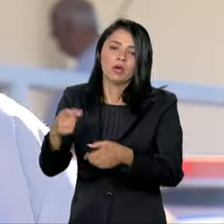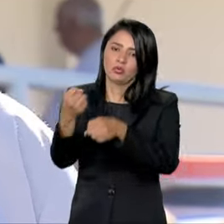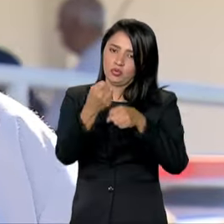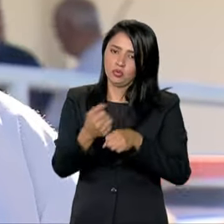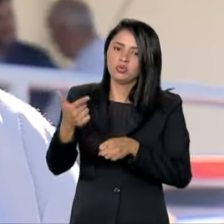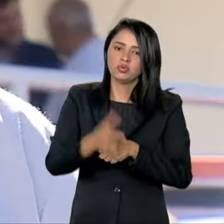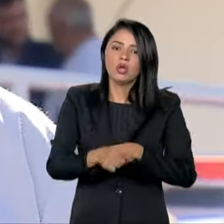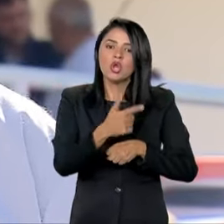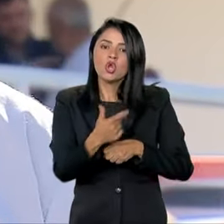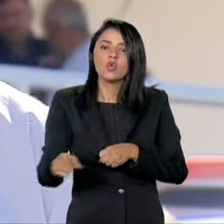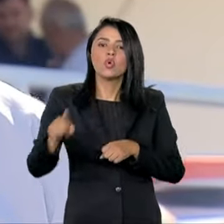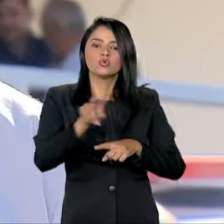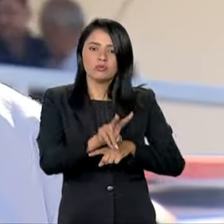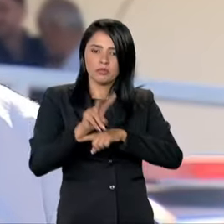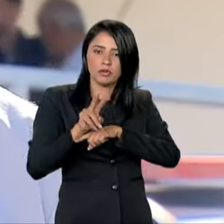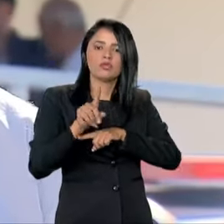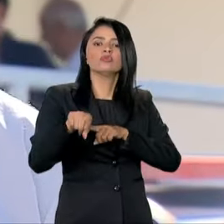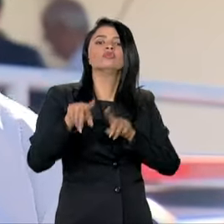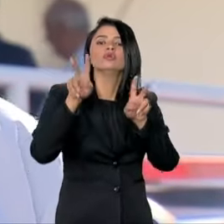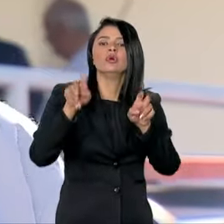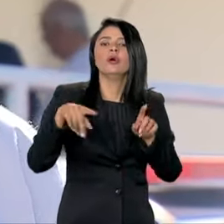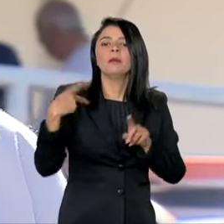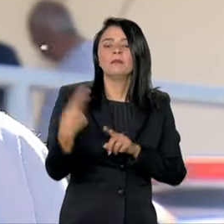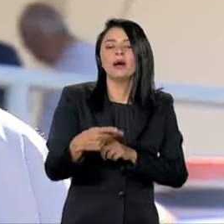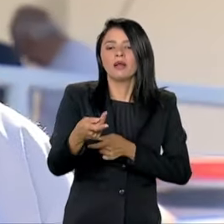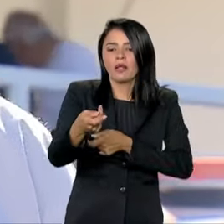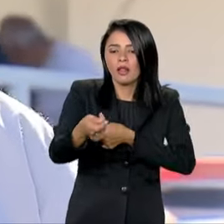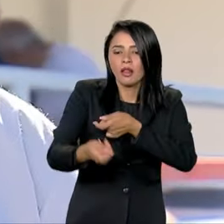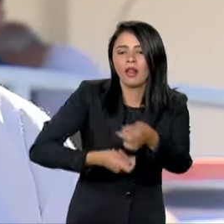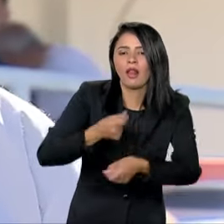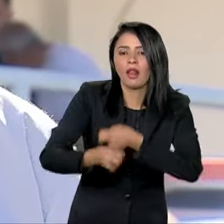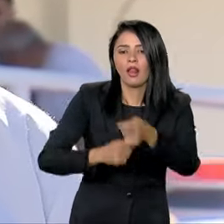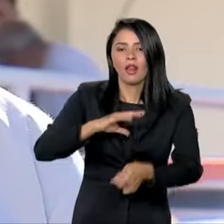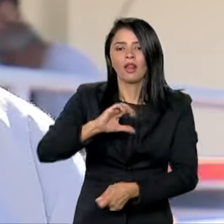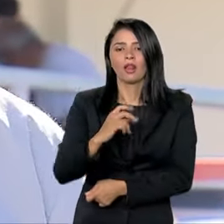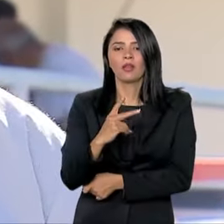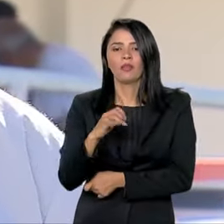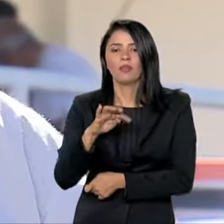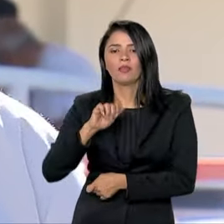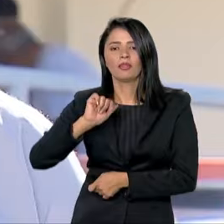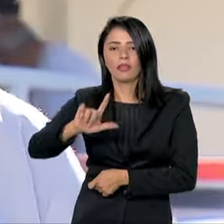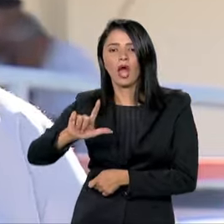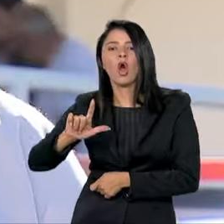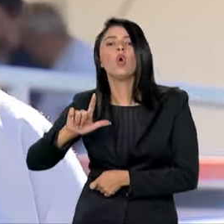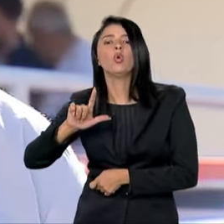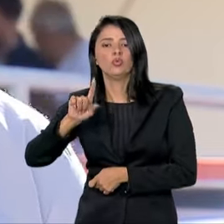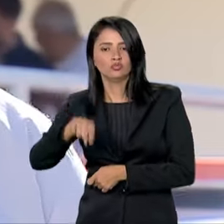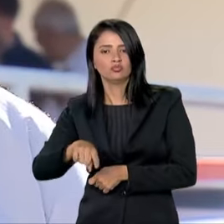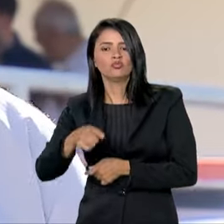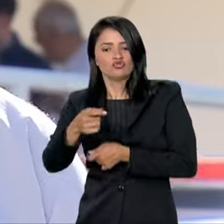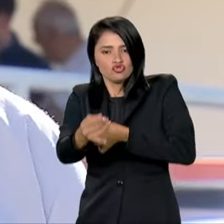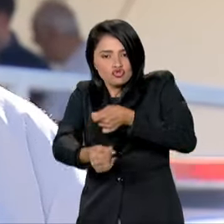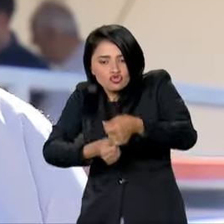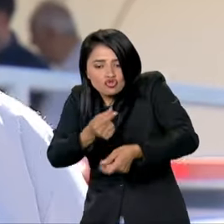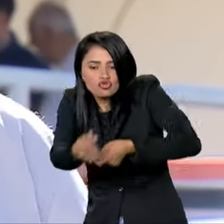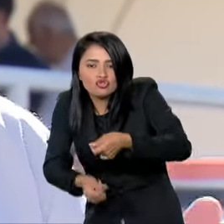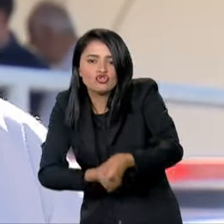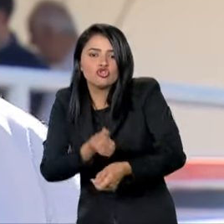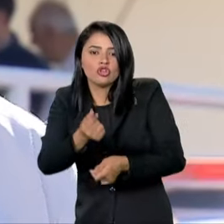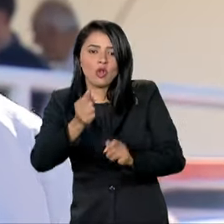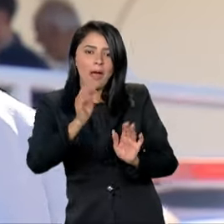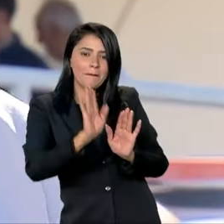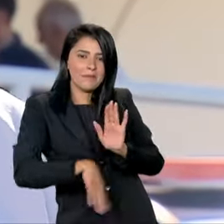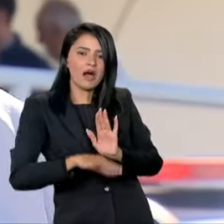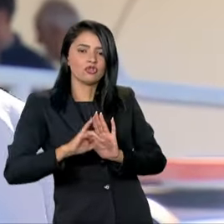uma linha para capital de giro. Todas elas com juros negativos, com juros abaixo da inflação, com